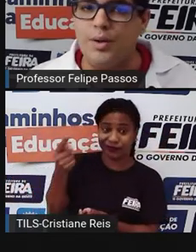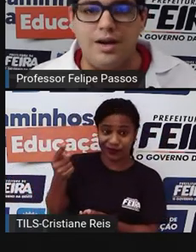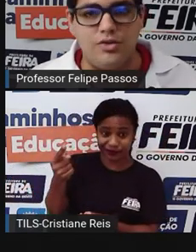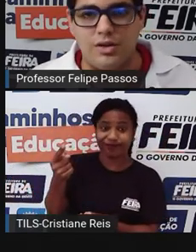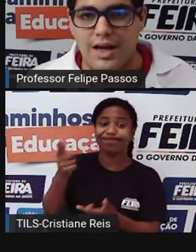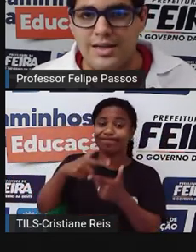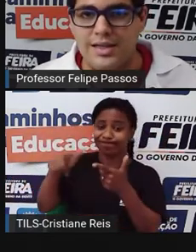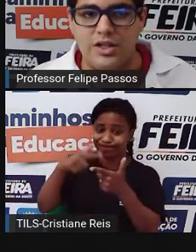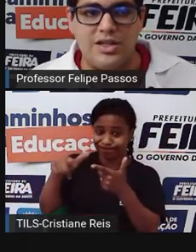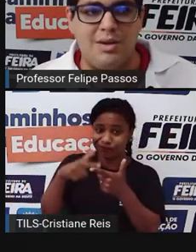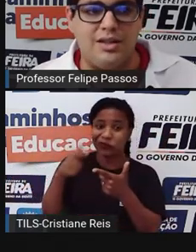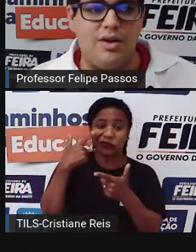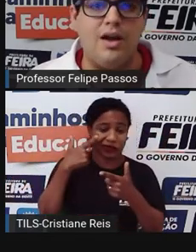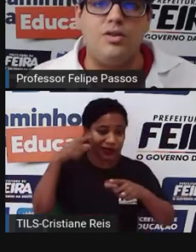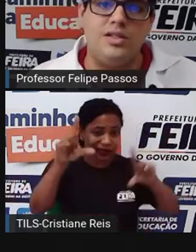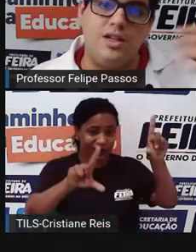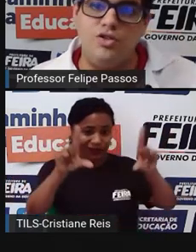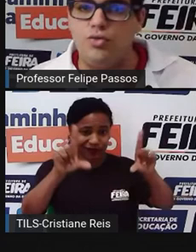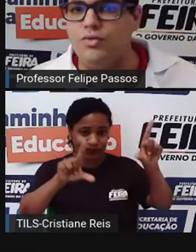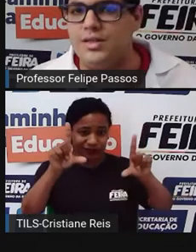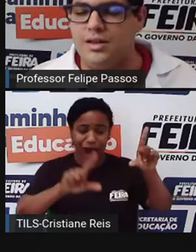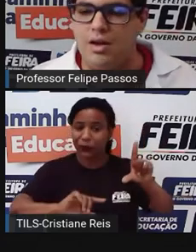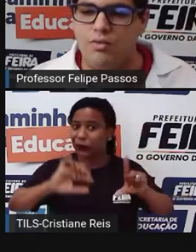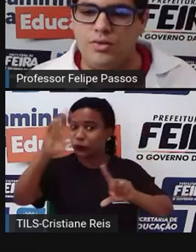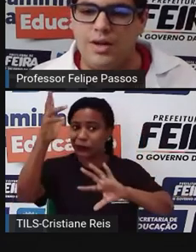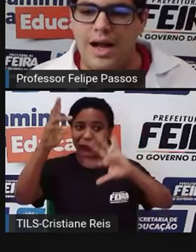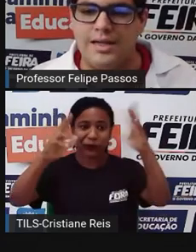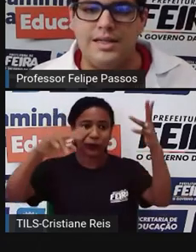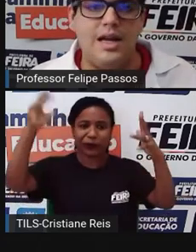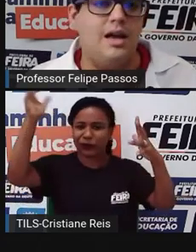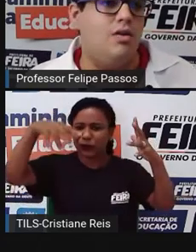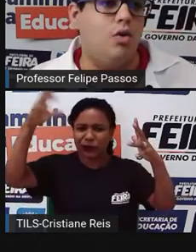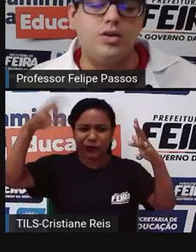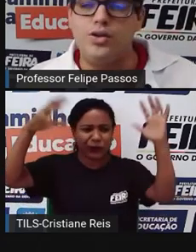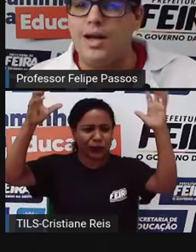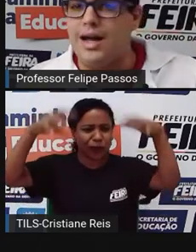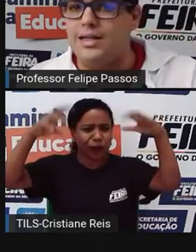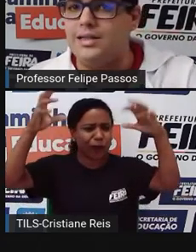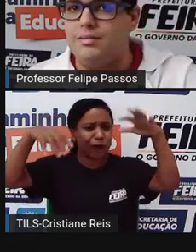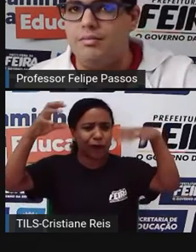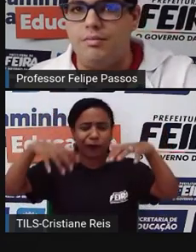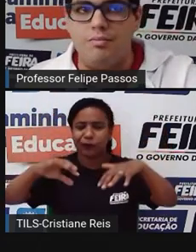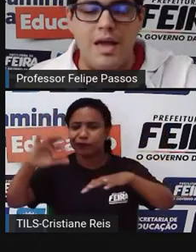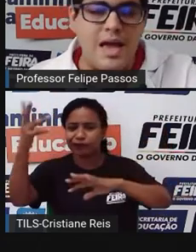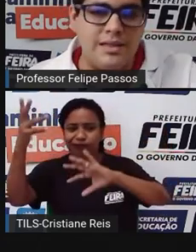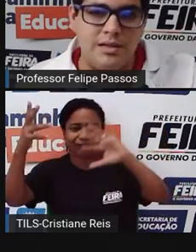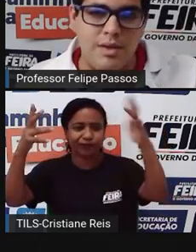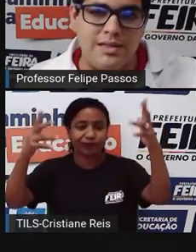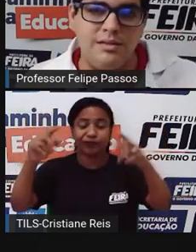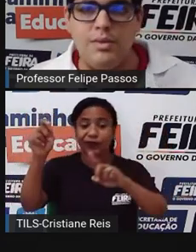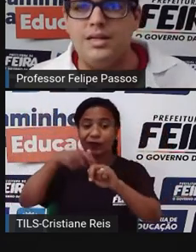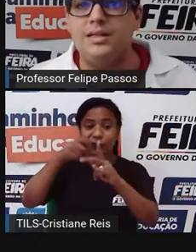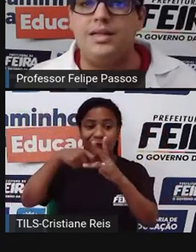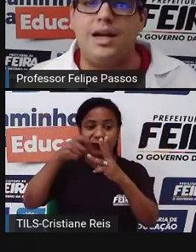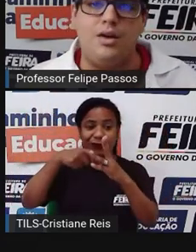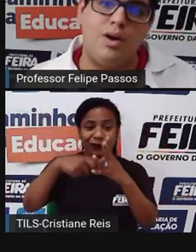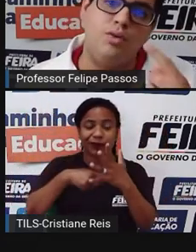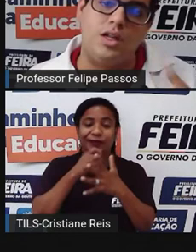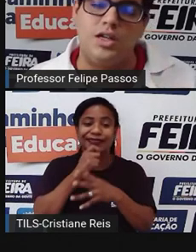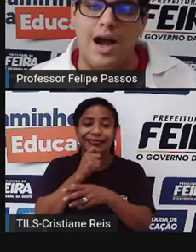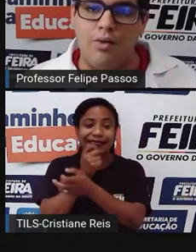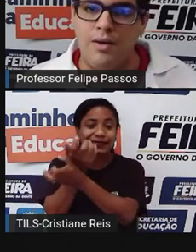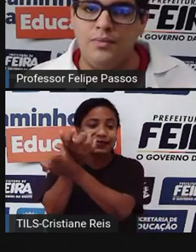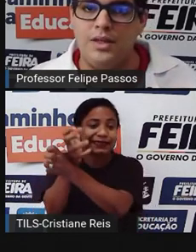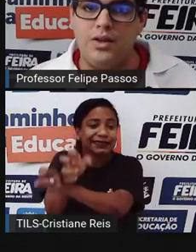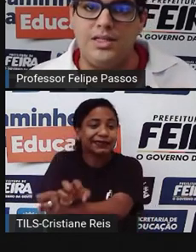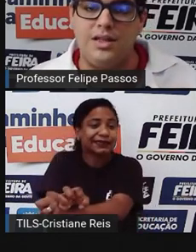é só acompanhar nos jornais, a gente está batendo recordes de chuvas em alguns lugares, outros lugares meses e meses e meses sem cair uma